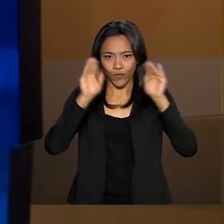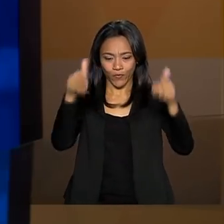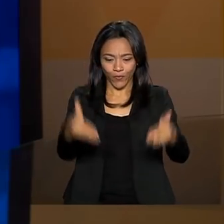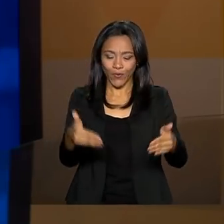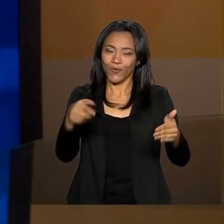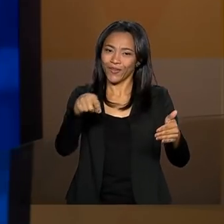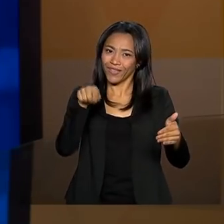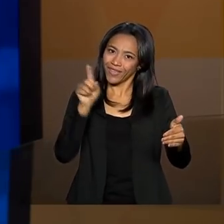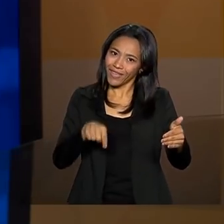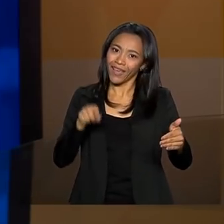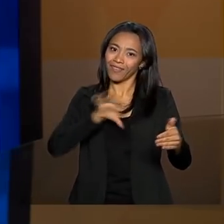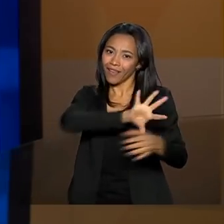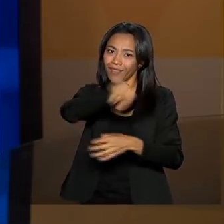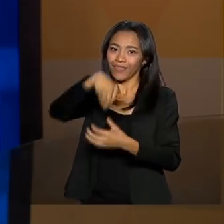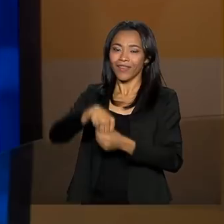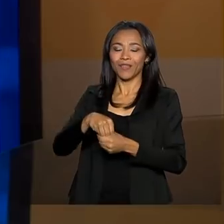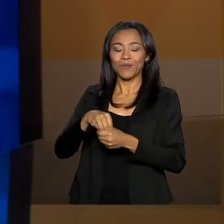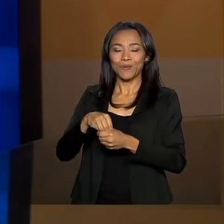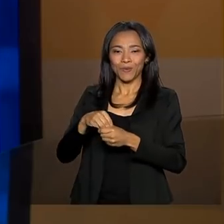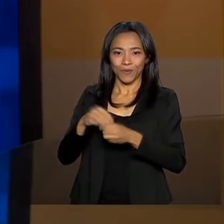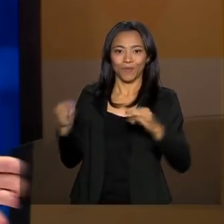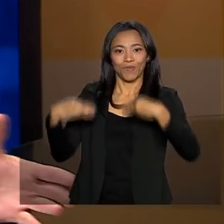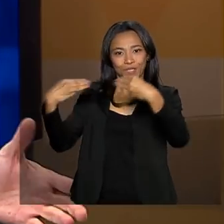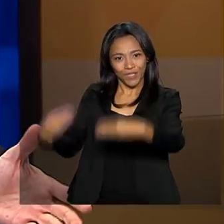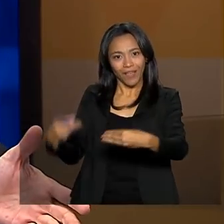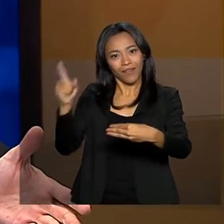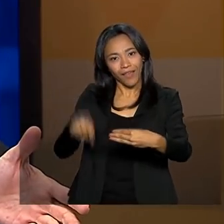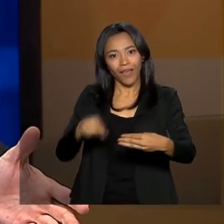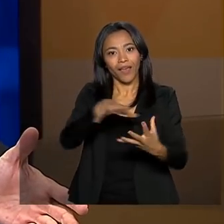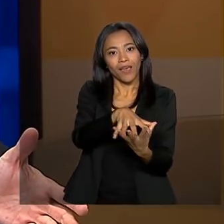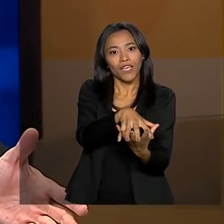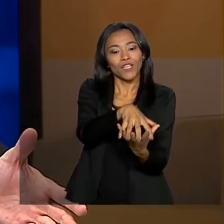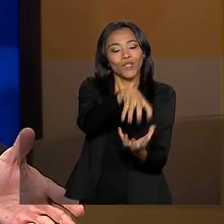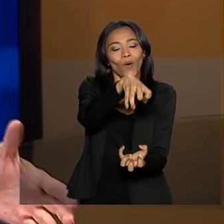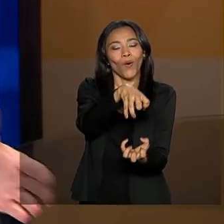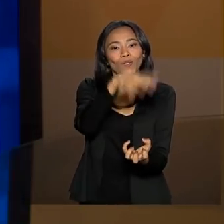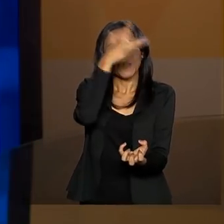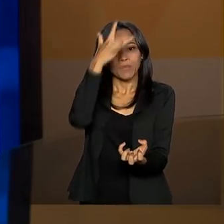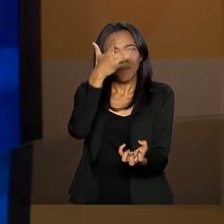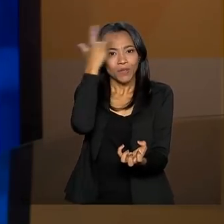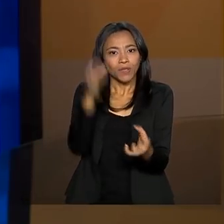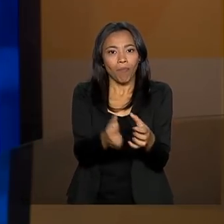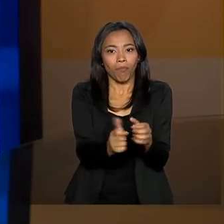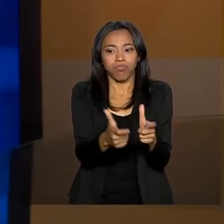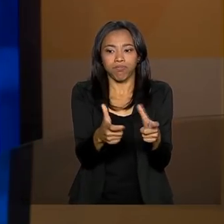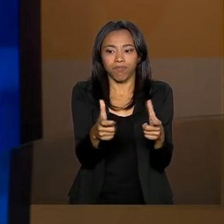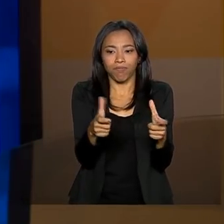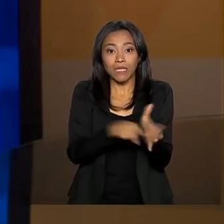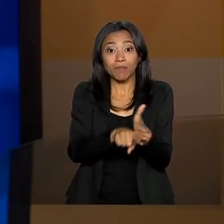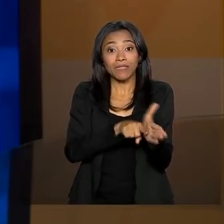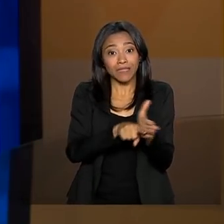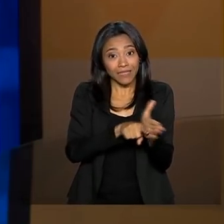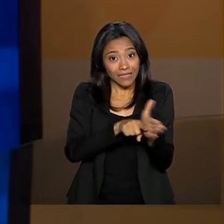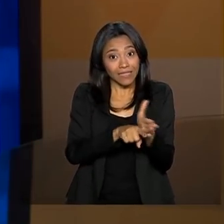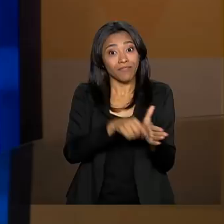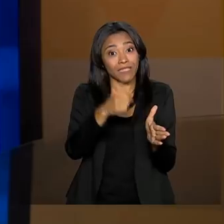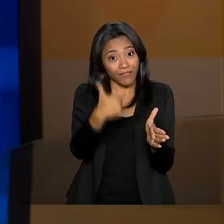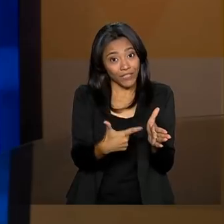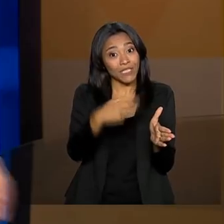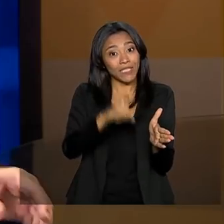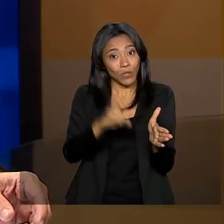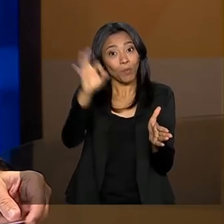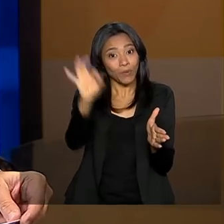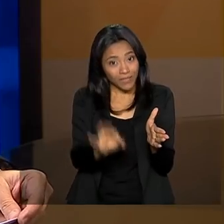também faz parte do Ministério, idosos. Uma população crescente no país. Estatísticas dizem que vai chegar a 25